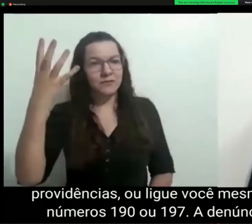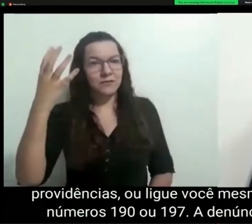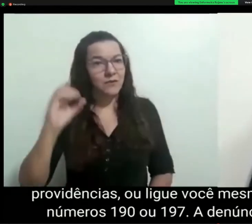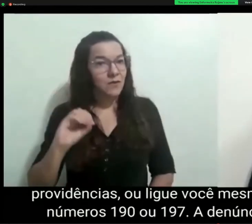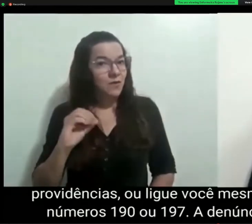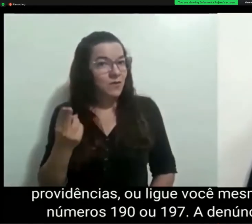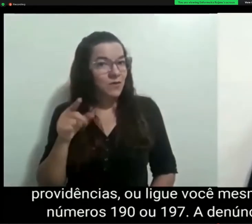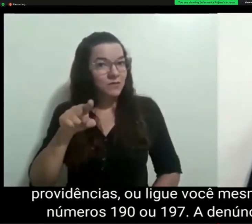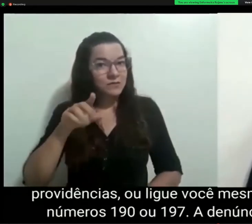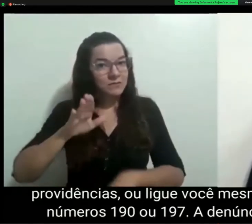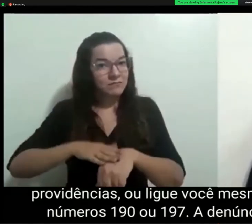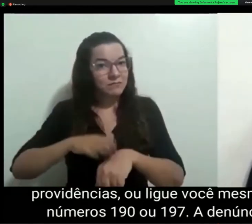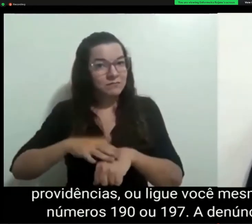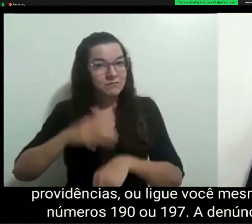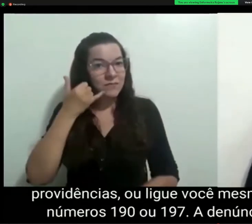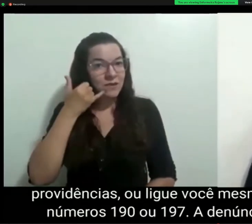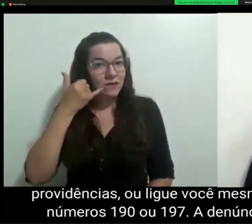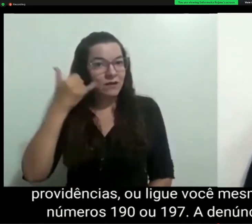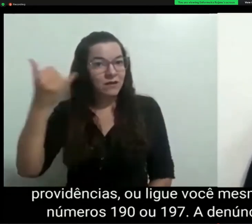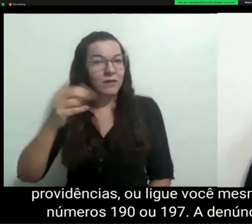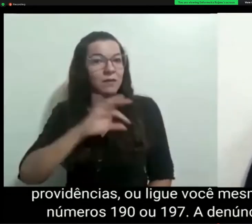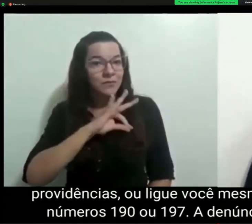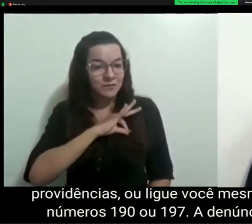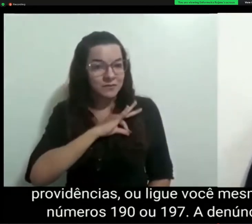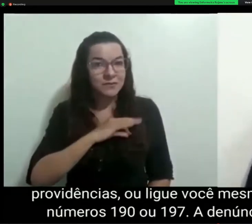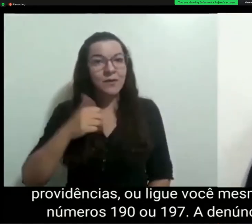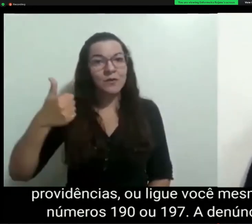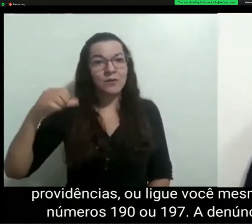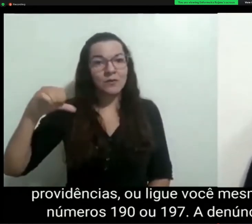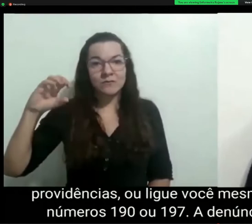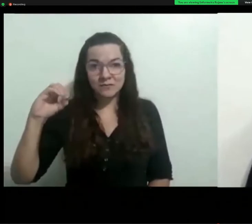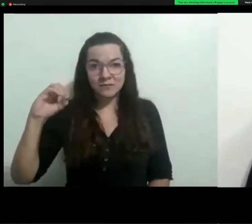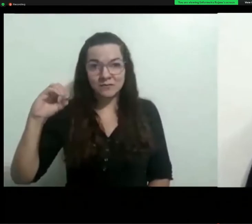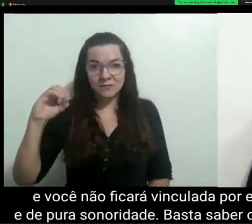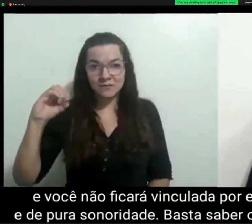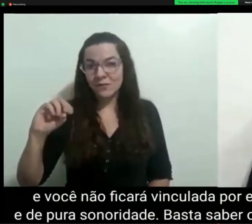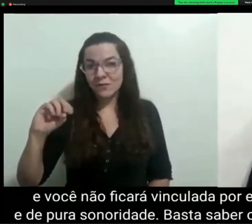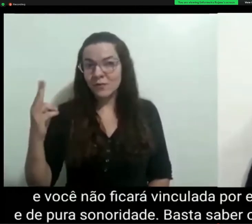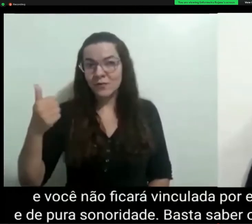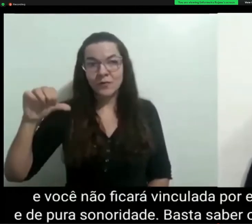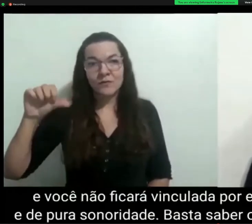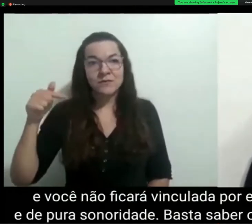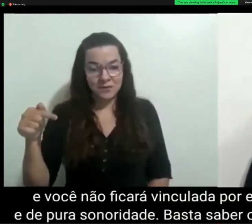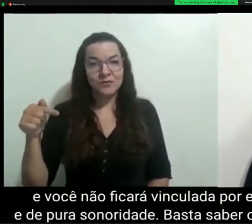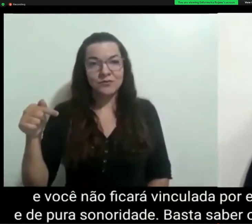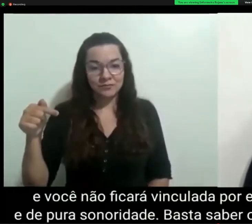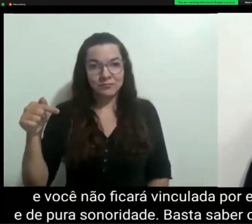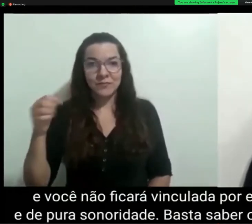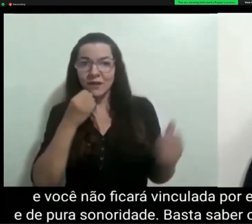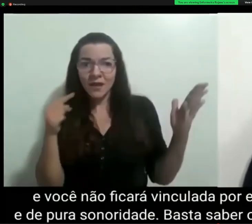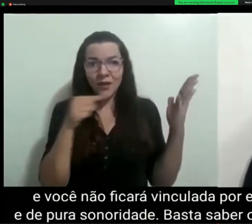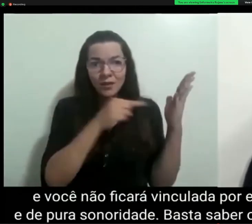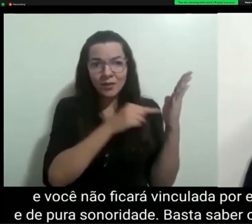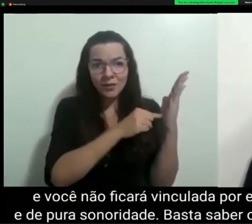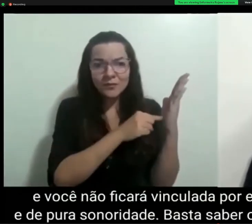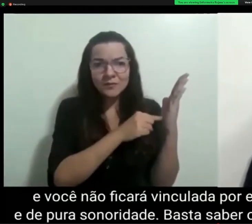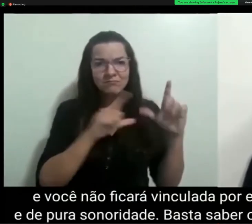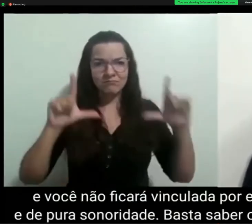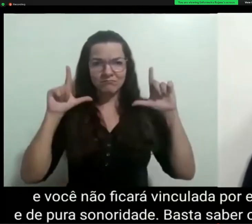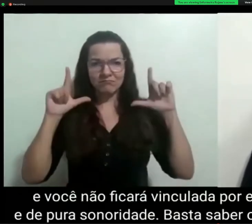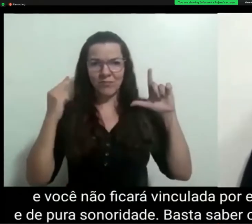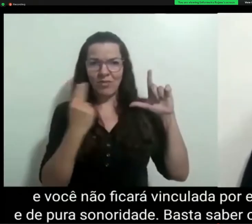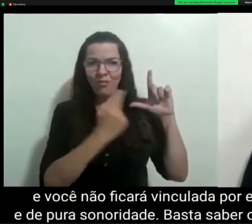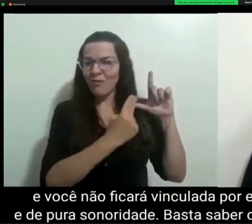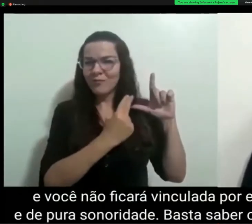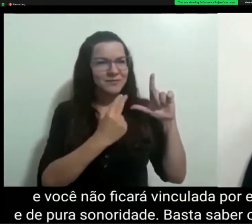Não sei se você está escutando som aí para você. Aqui está com som. Não, para a gente está sem som. Eu